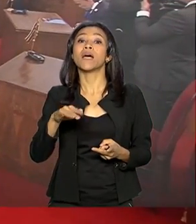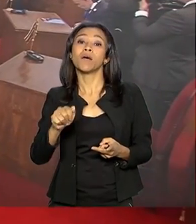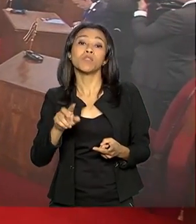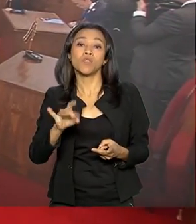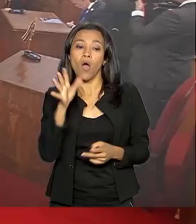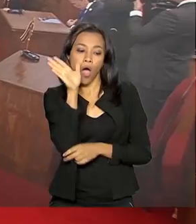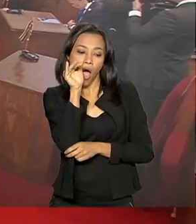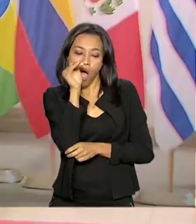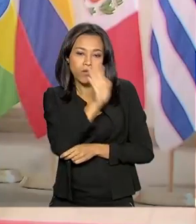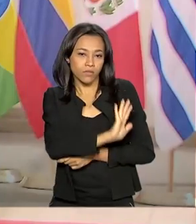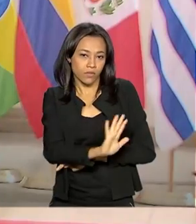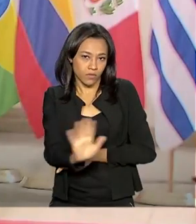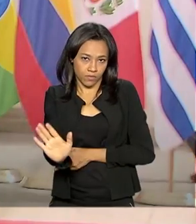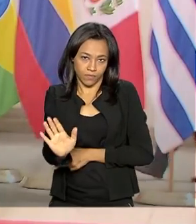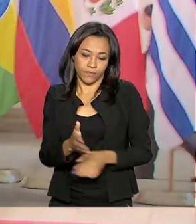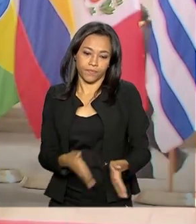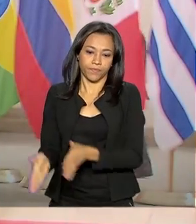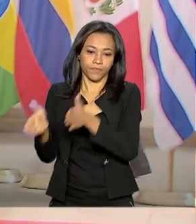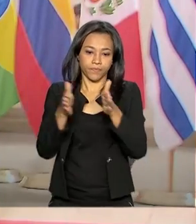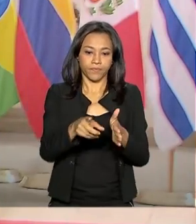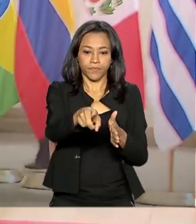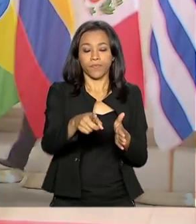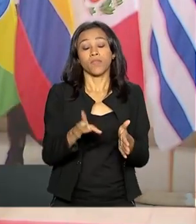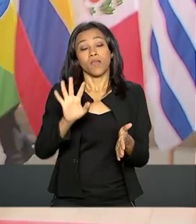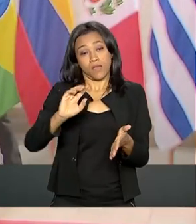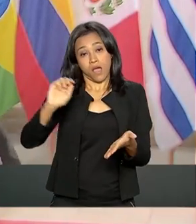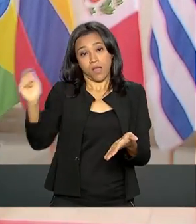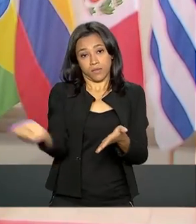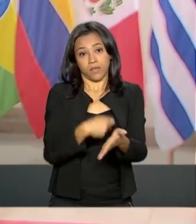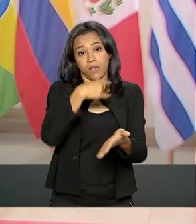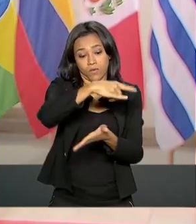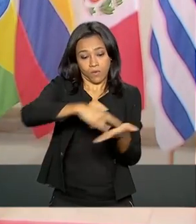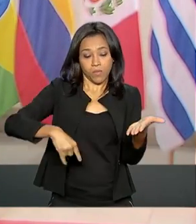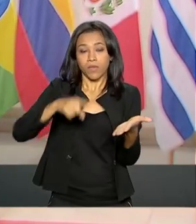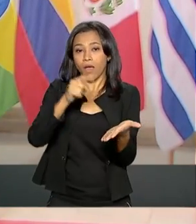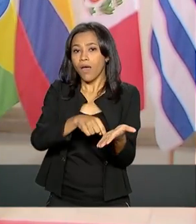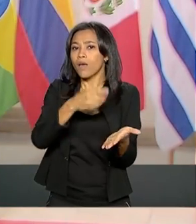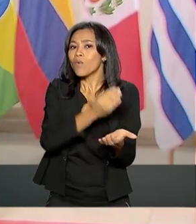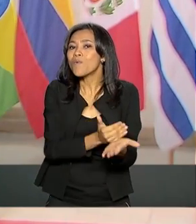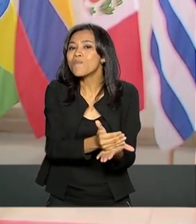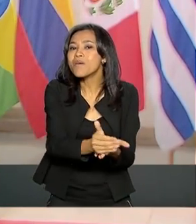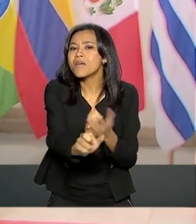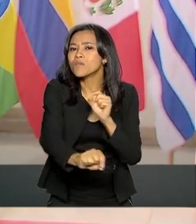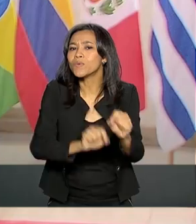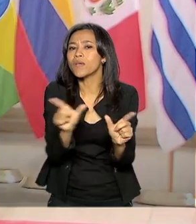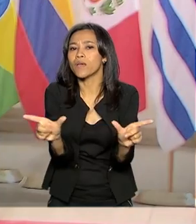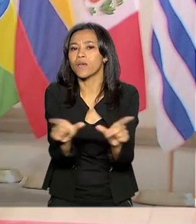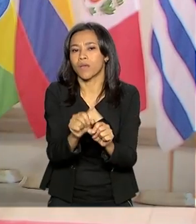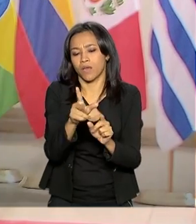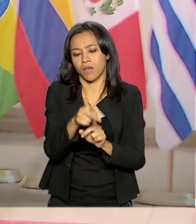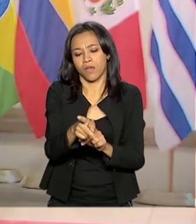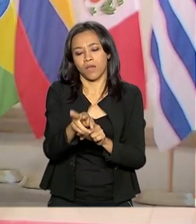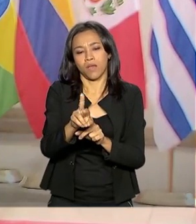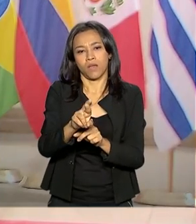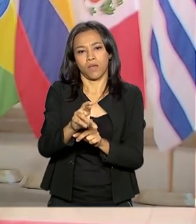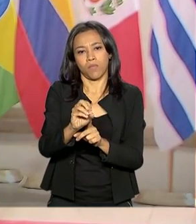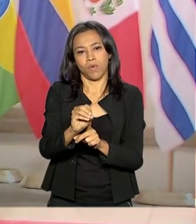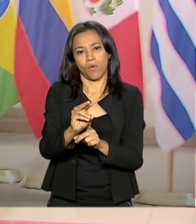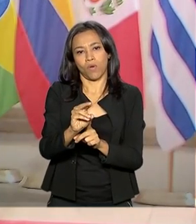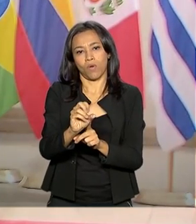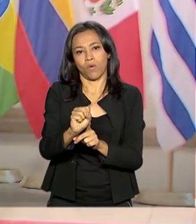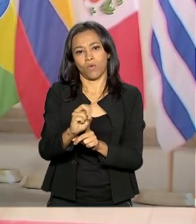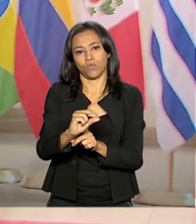observadores. A declaração assinada dá início de fato ao ProSul, que vai coordenar uma integração,